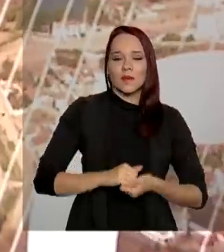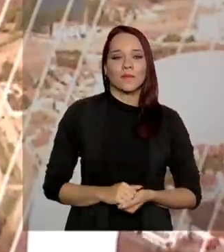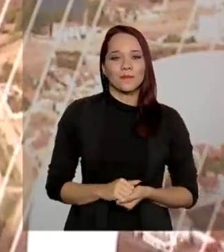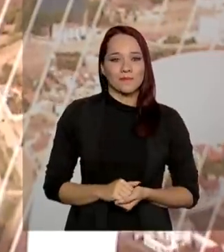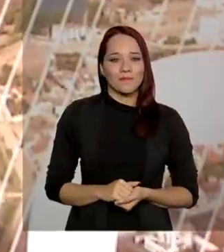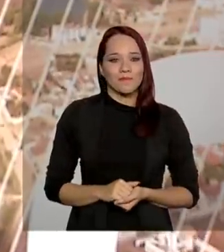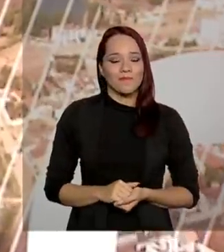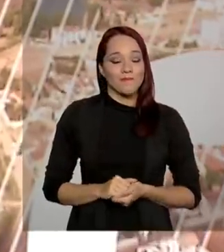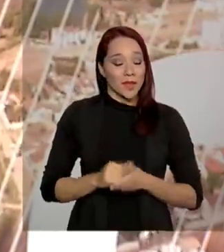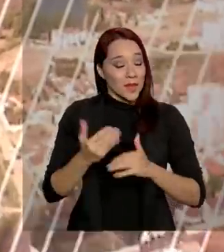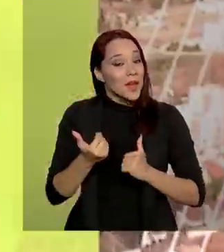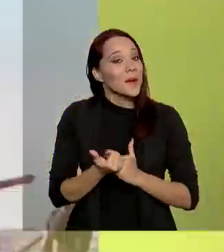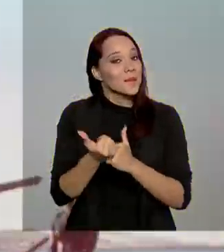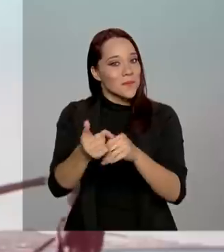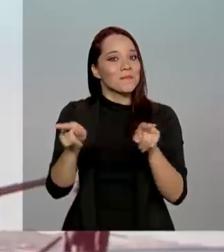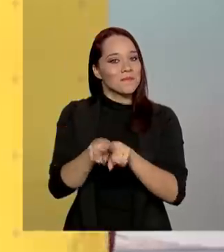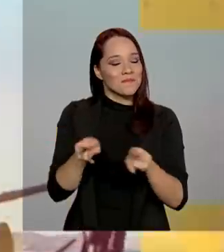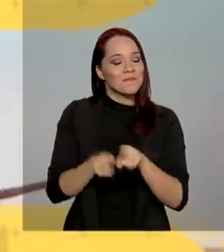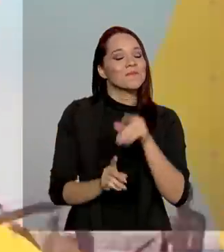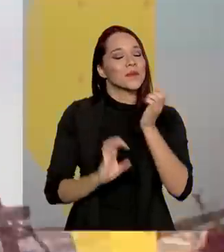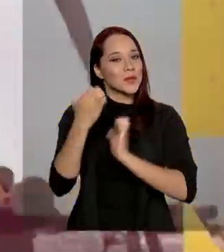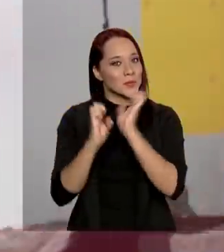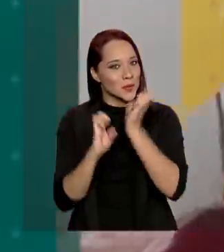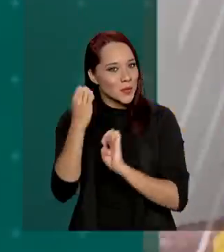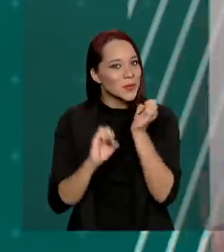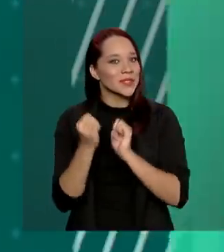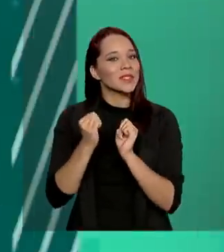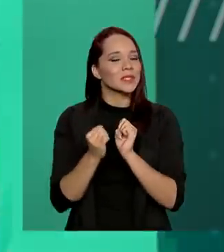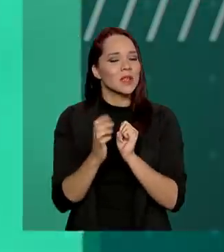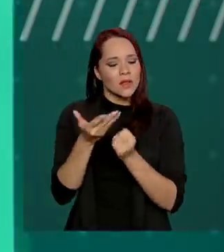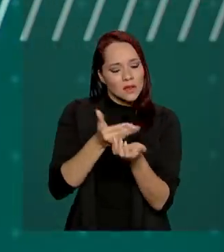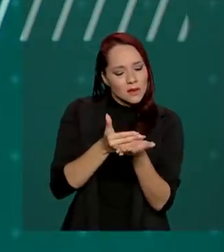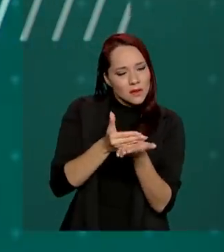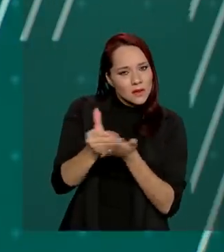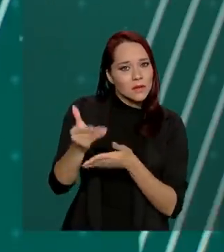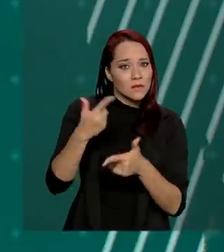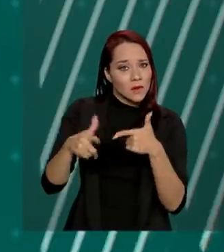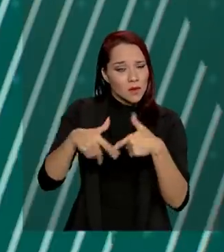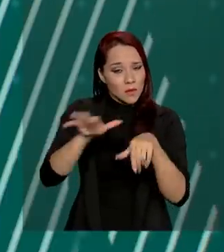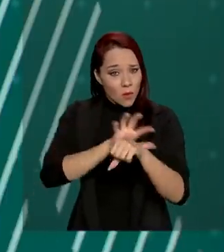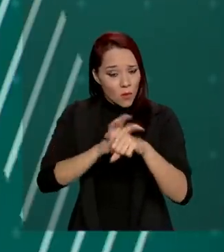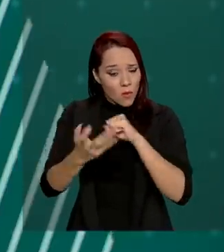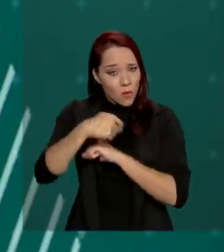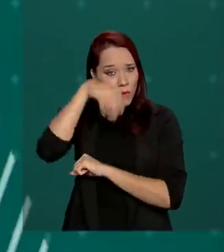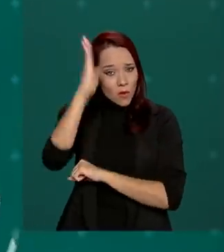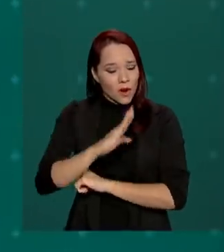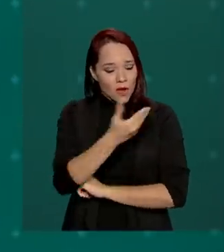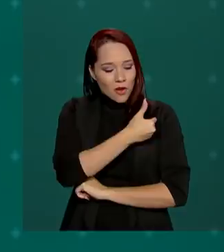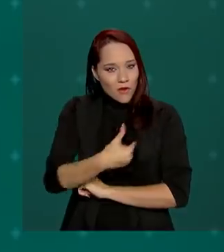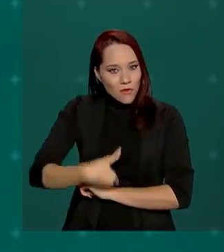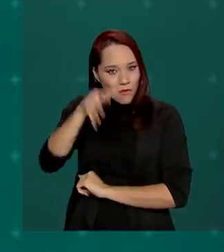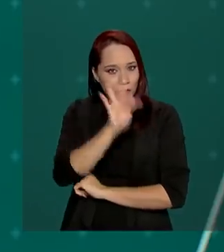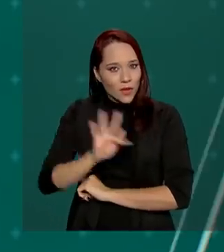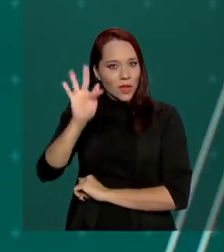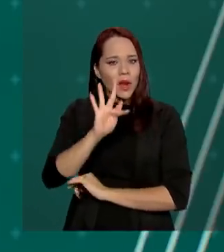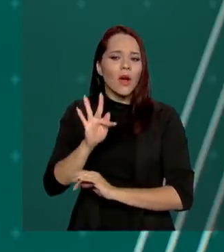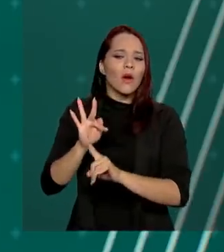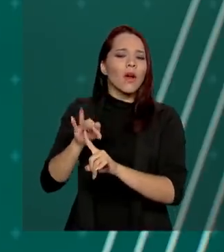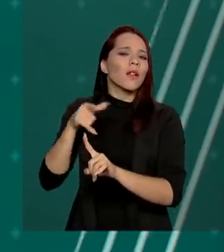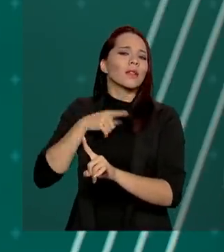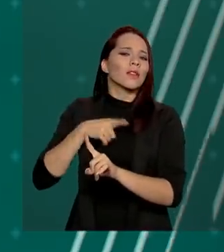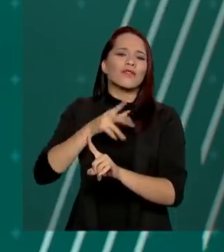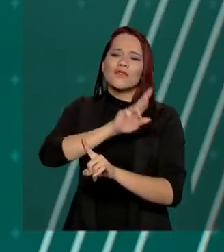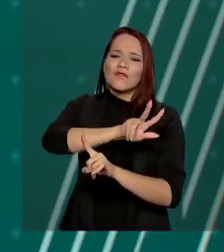E apoio também para as indústrias. Desde o início da pandemia no Brasil, o governo federal adotou uma